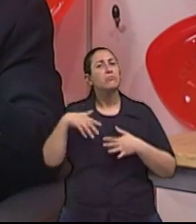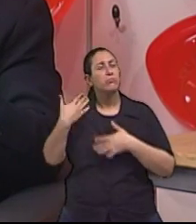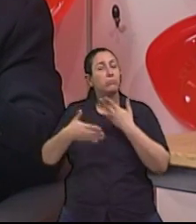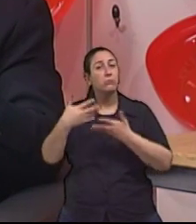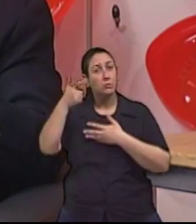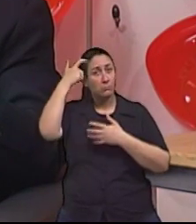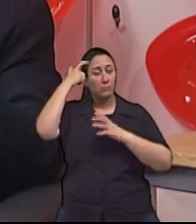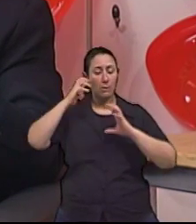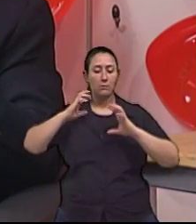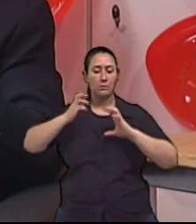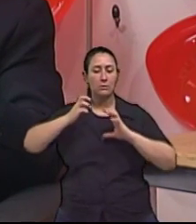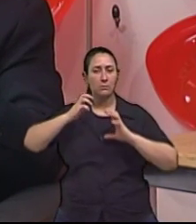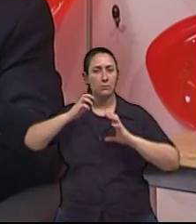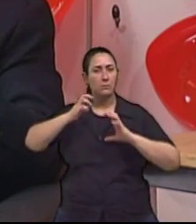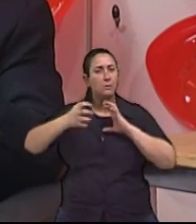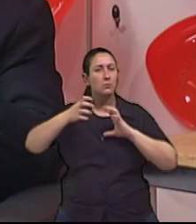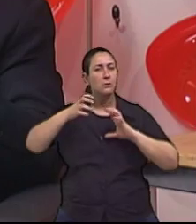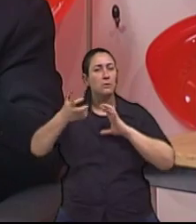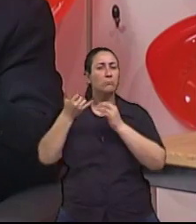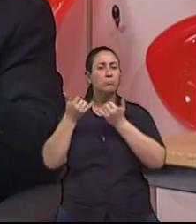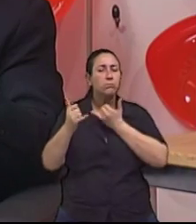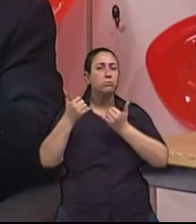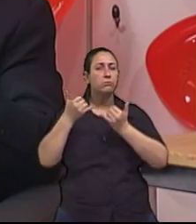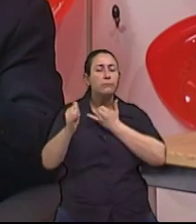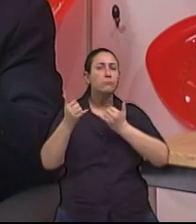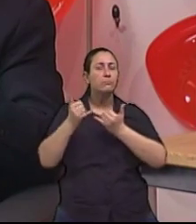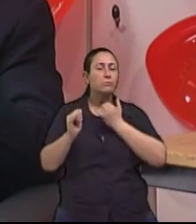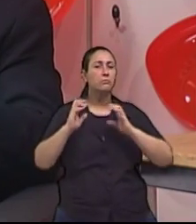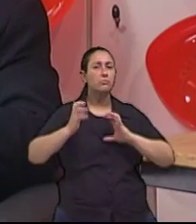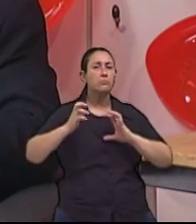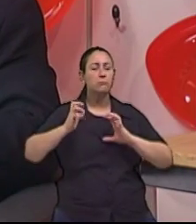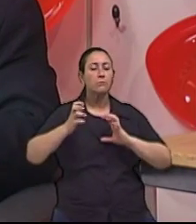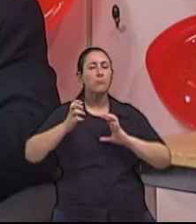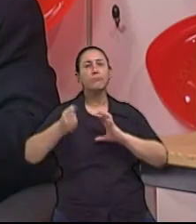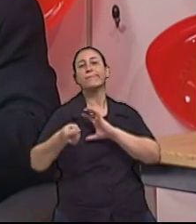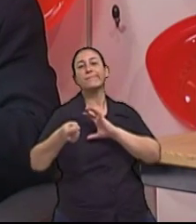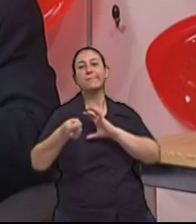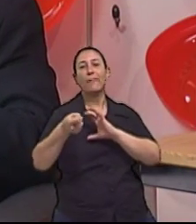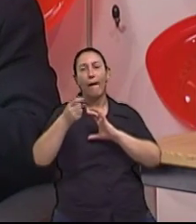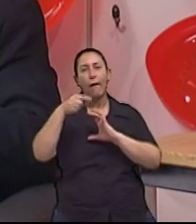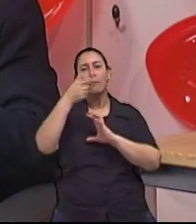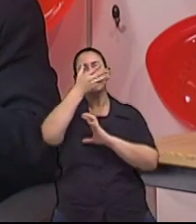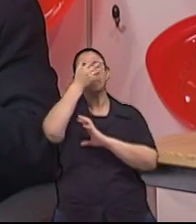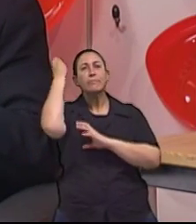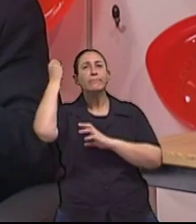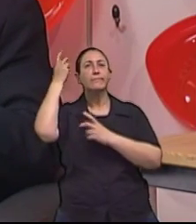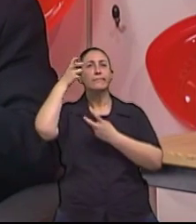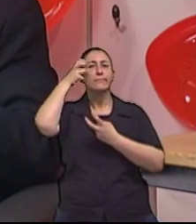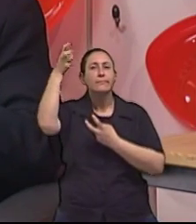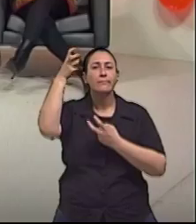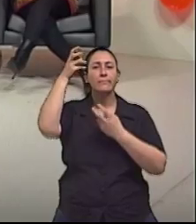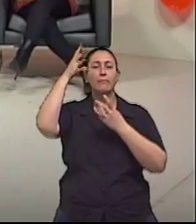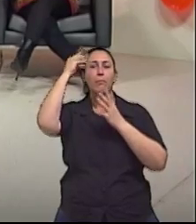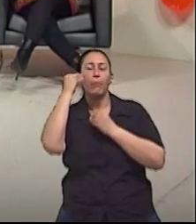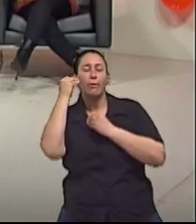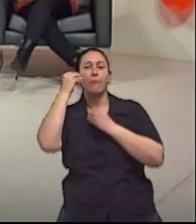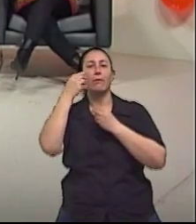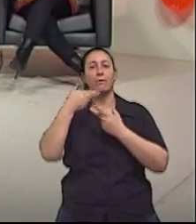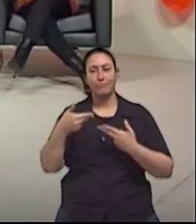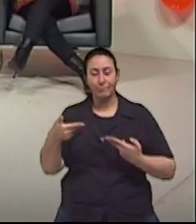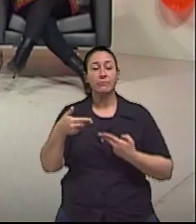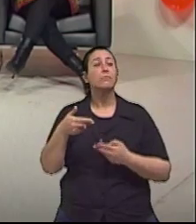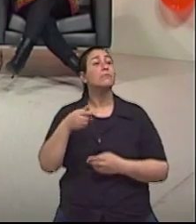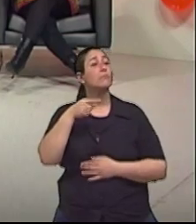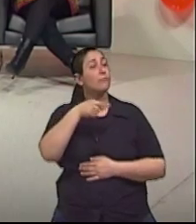cérebro, que vão finalmente levar à demência. Tá. E, então, o Alzheimer é